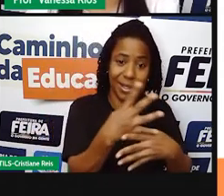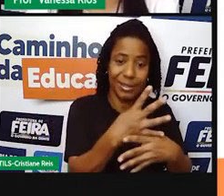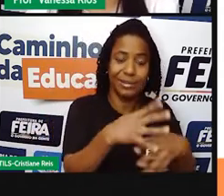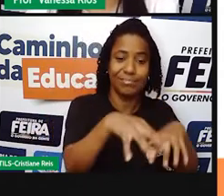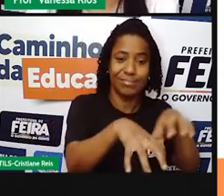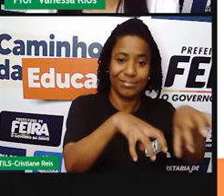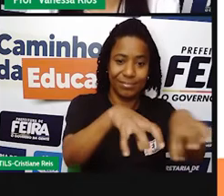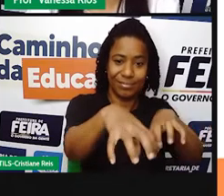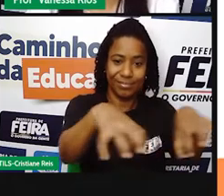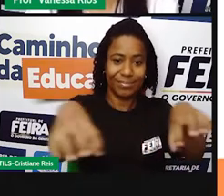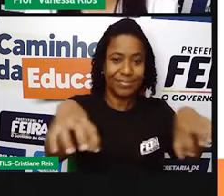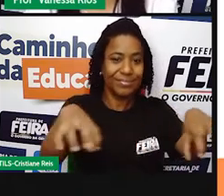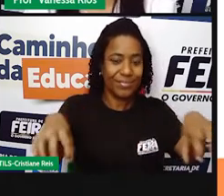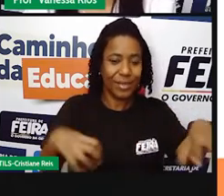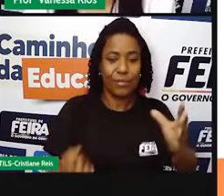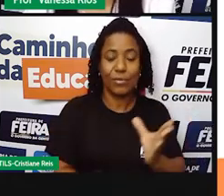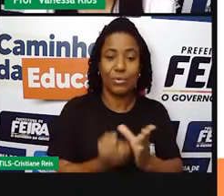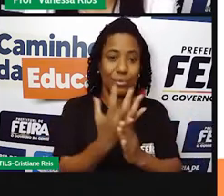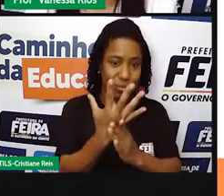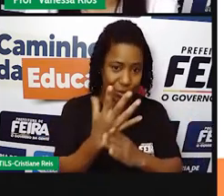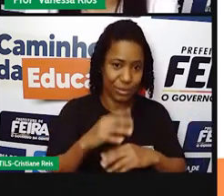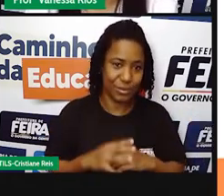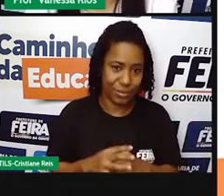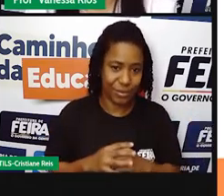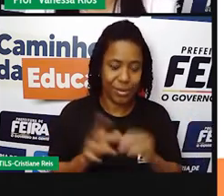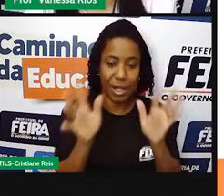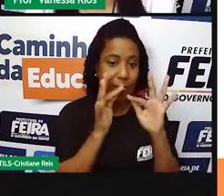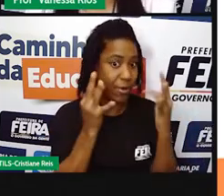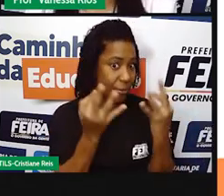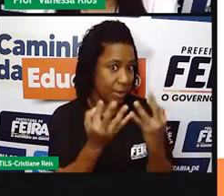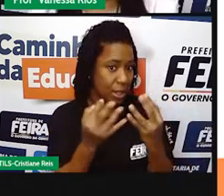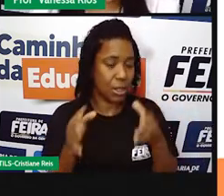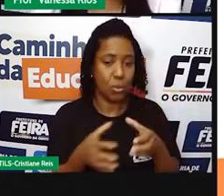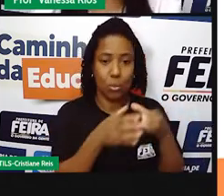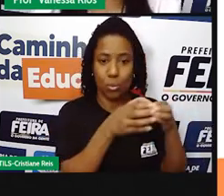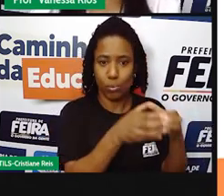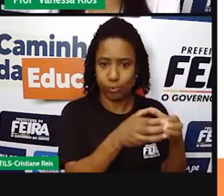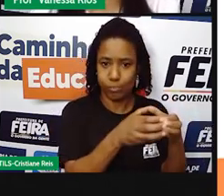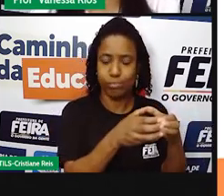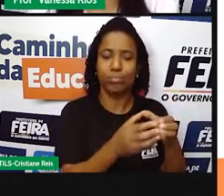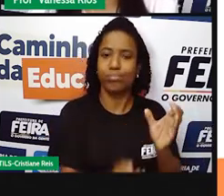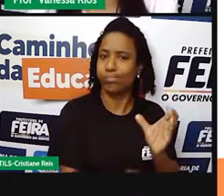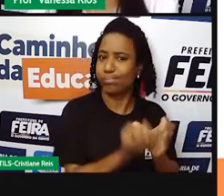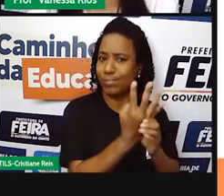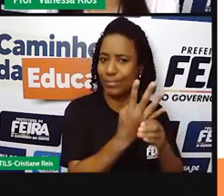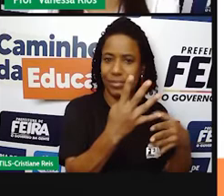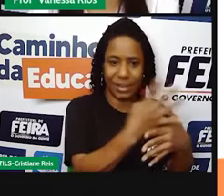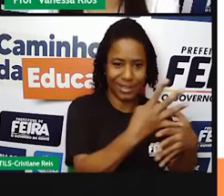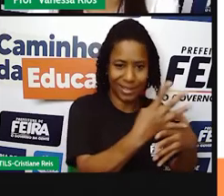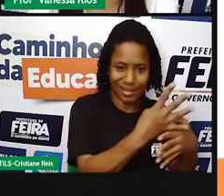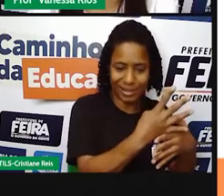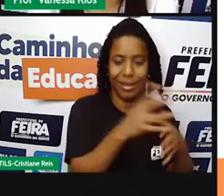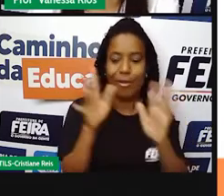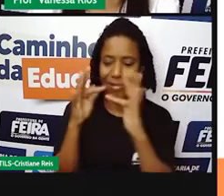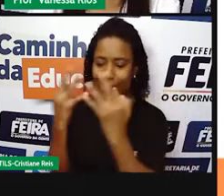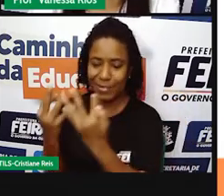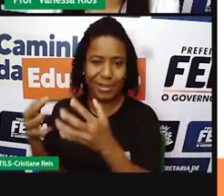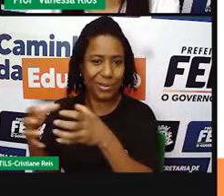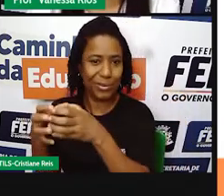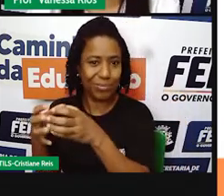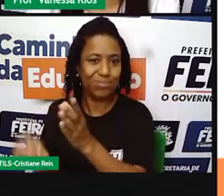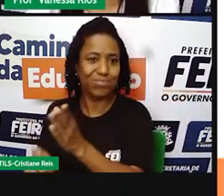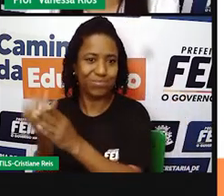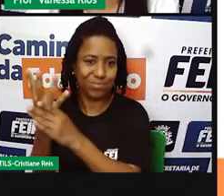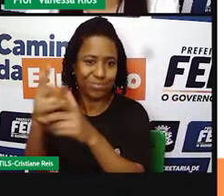contribuiu para a própria formação das sociedades, das primeiras cidades existentes aí no decorrer da história.